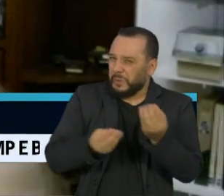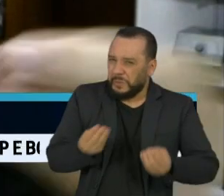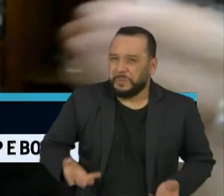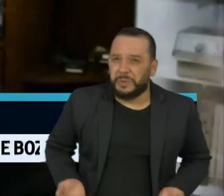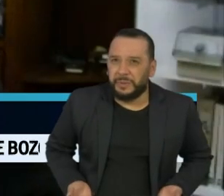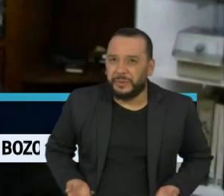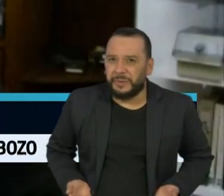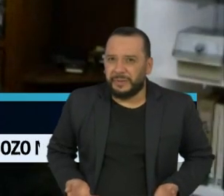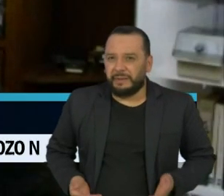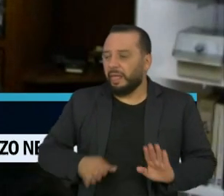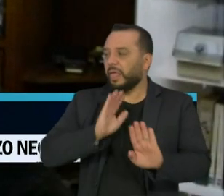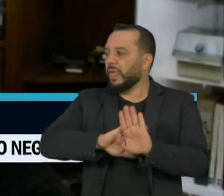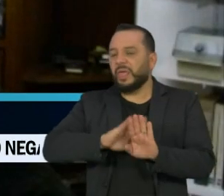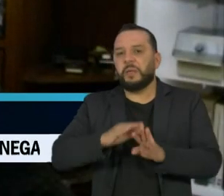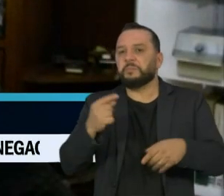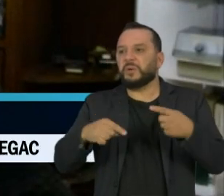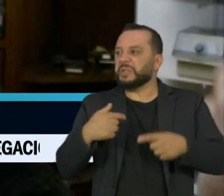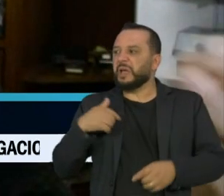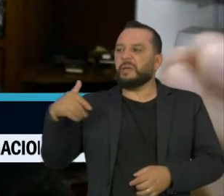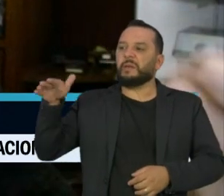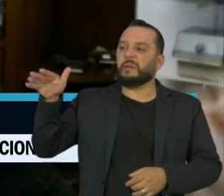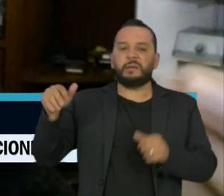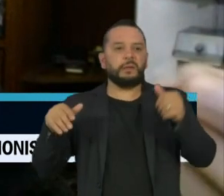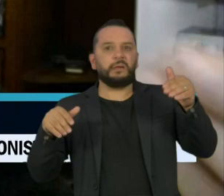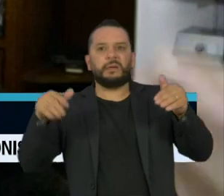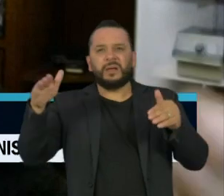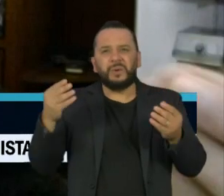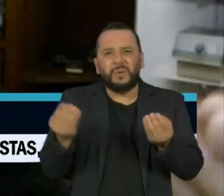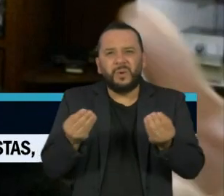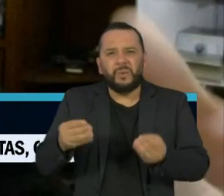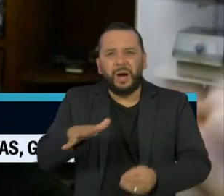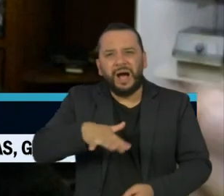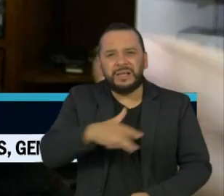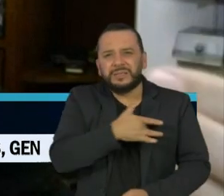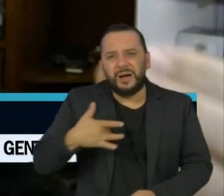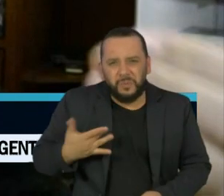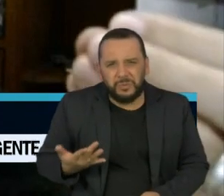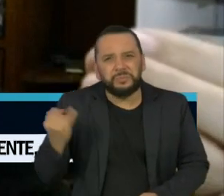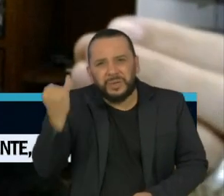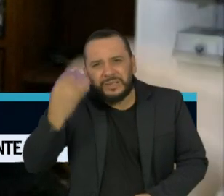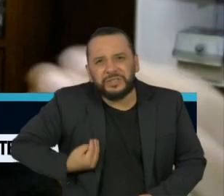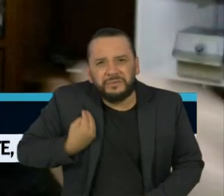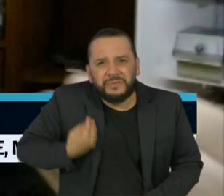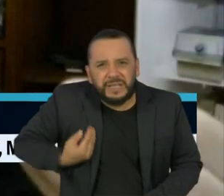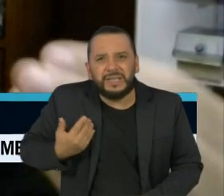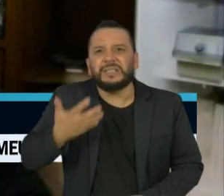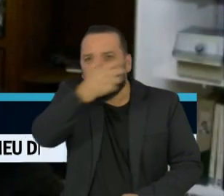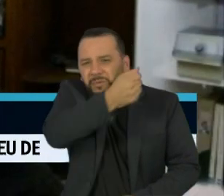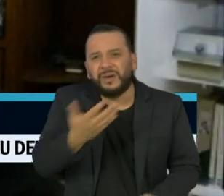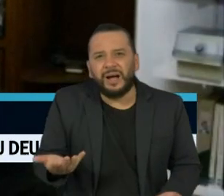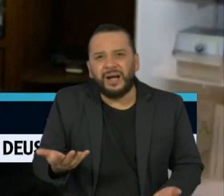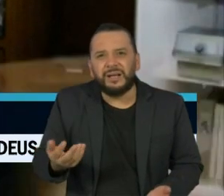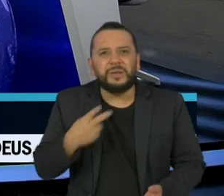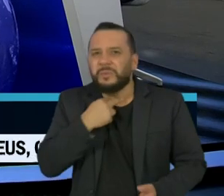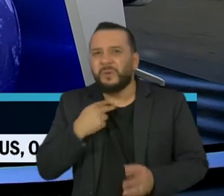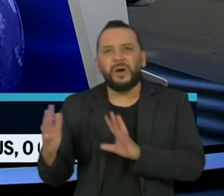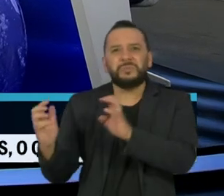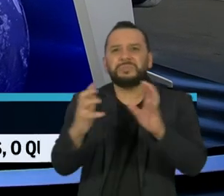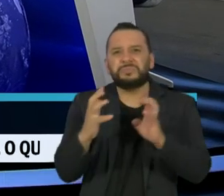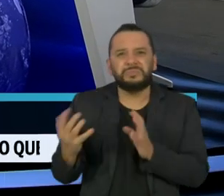politicamente, questões vinculadas à vida Questões vinculadas ao drama da humanidade gente! Obrigado,